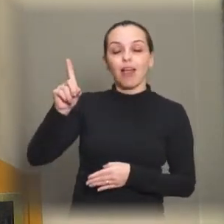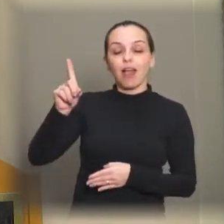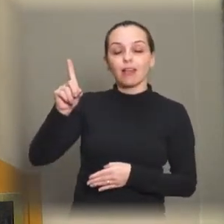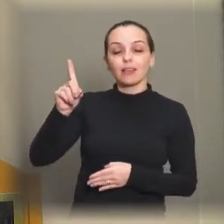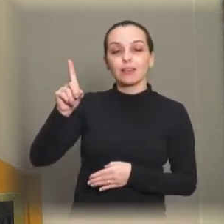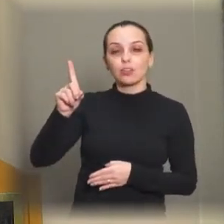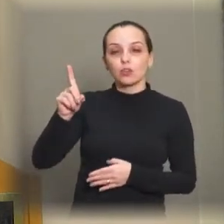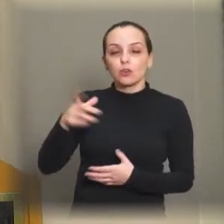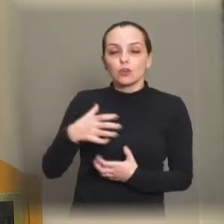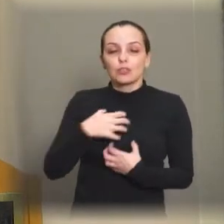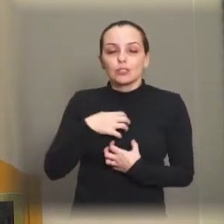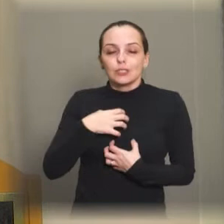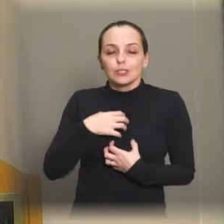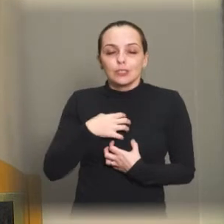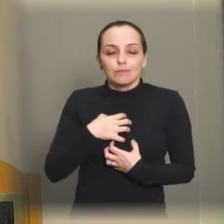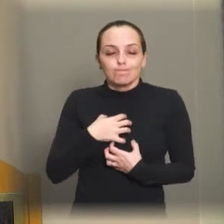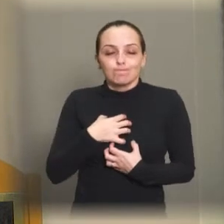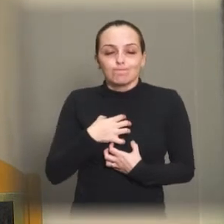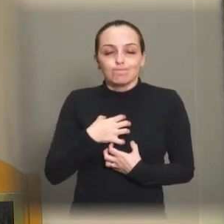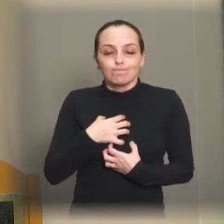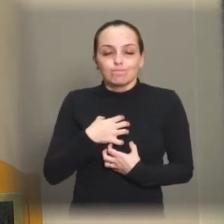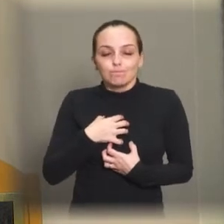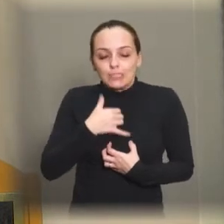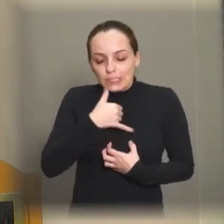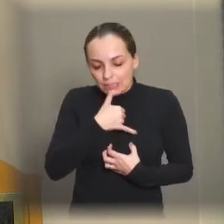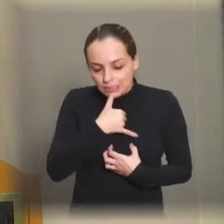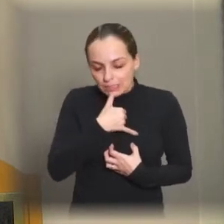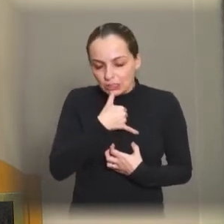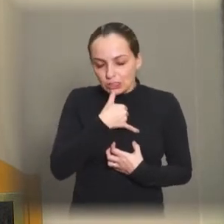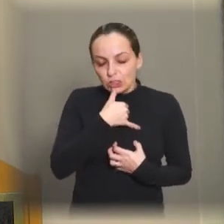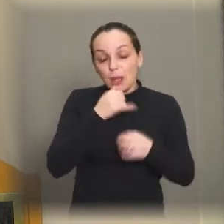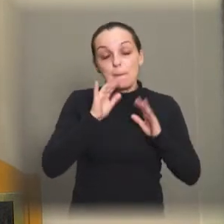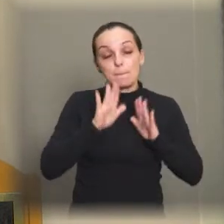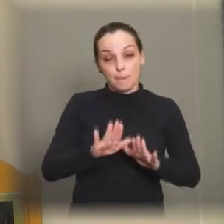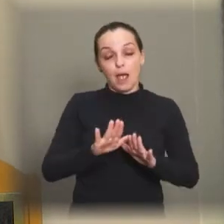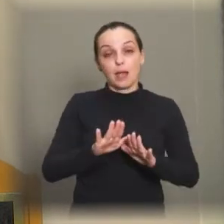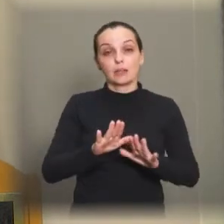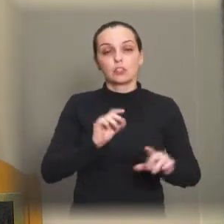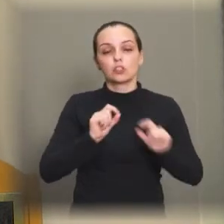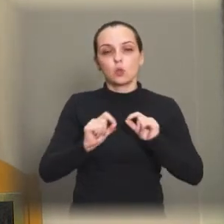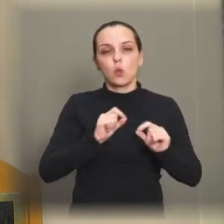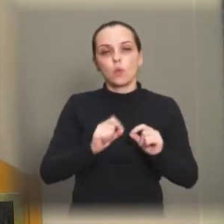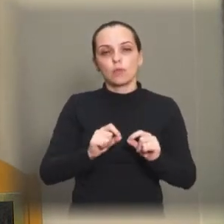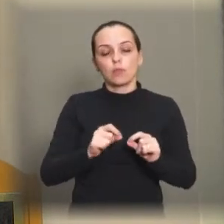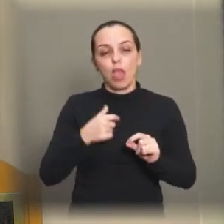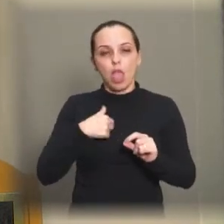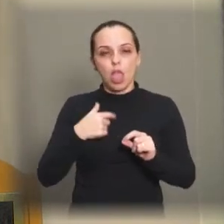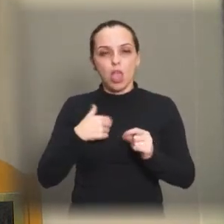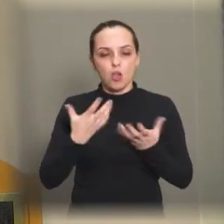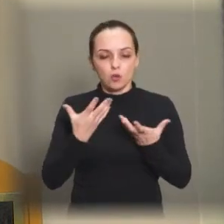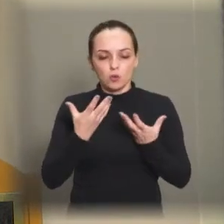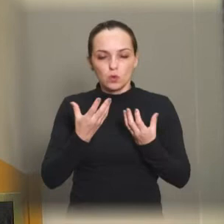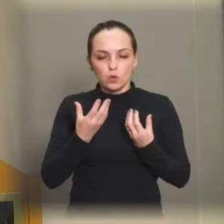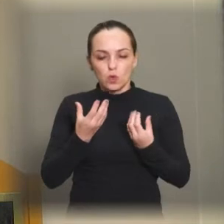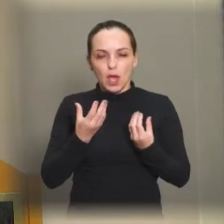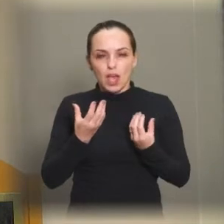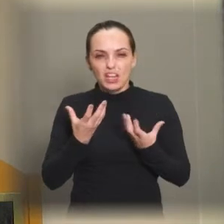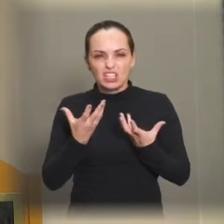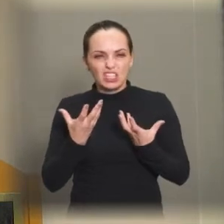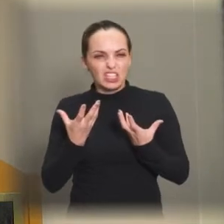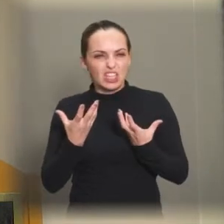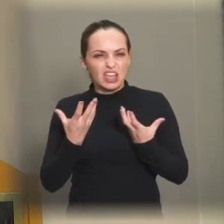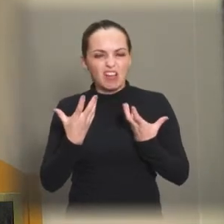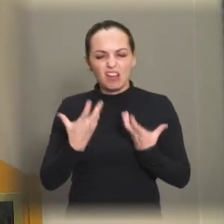tribuna bastante desapontado e decepcionado, mas não a ponto de me desanimar e de